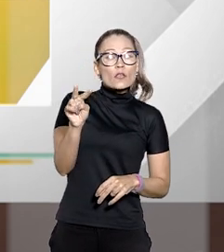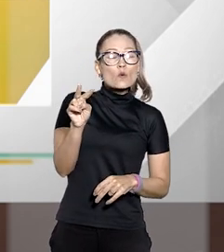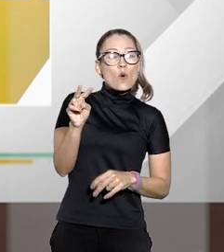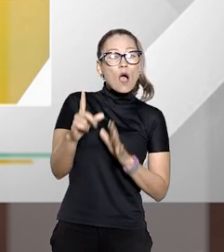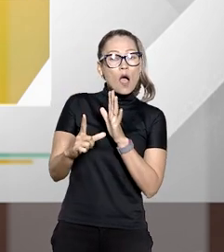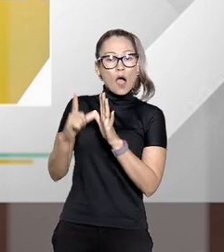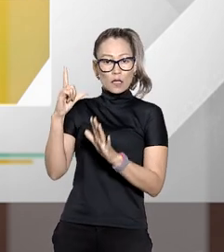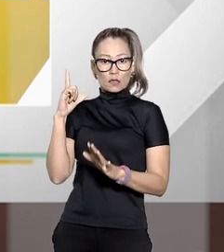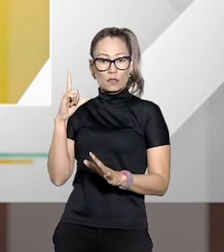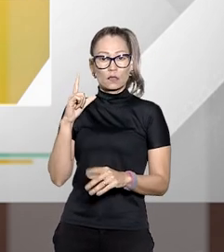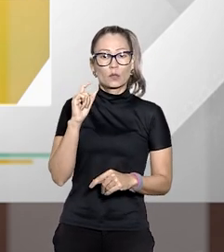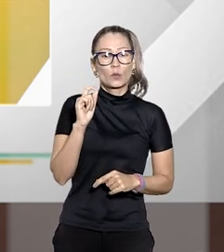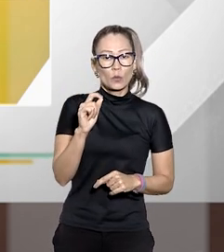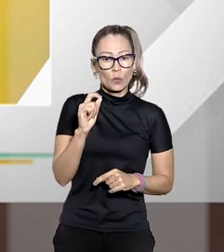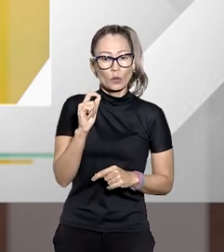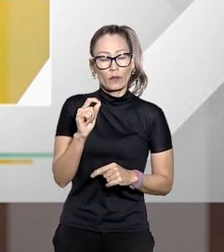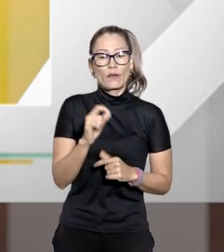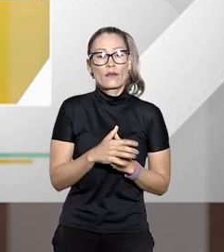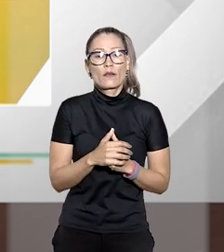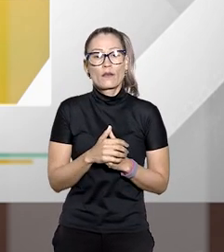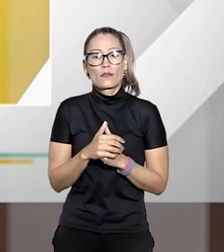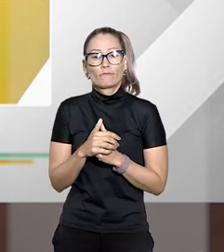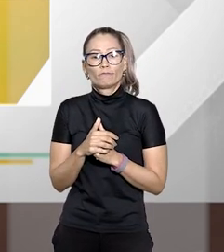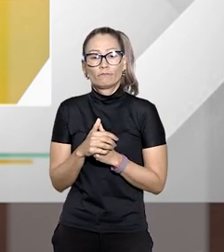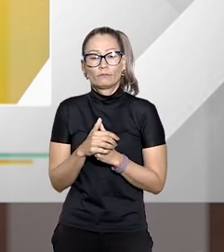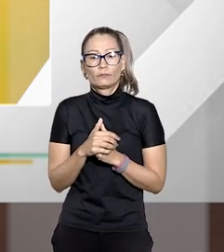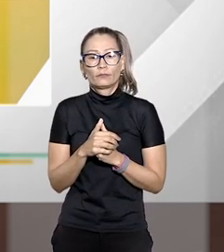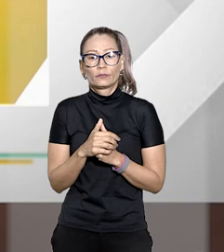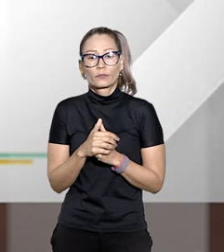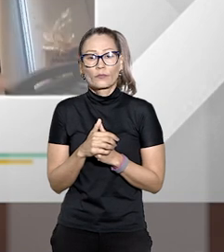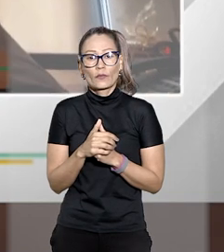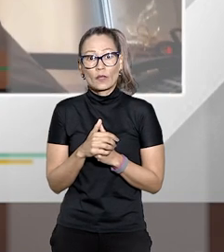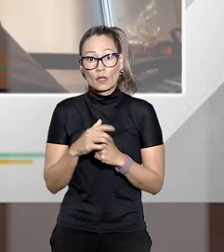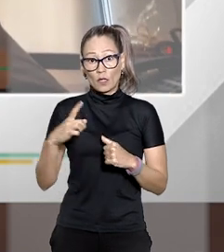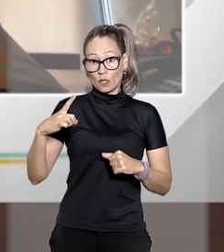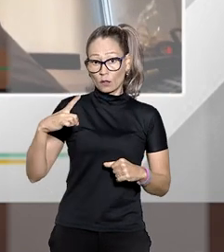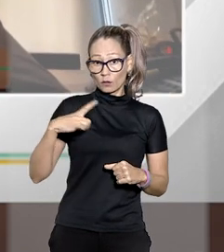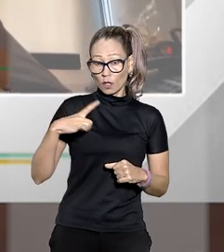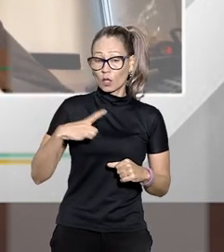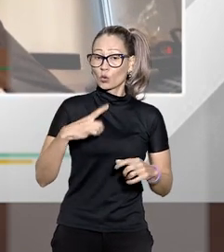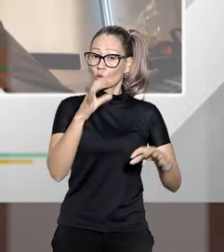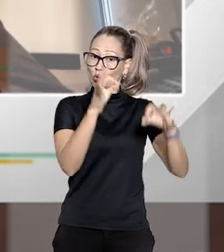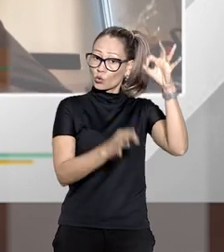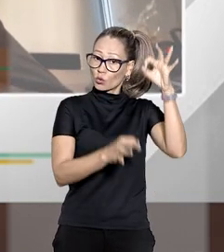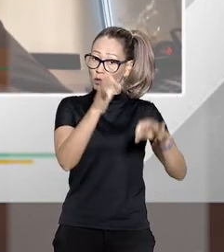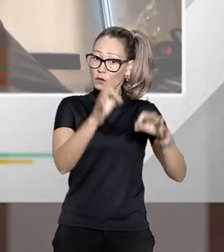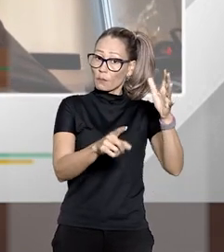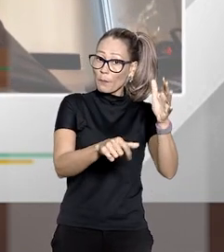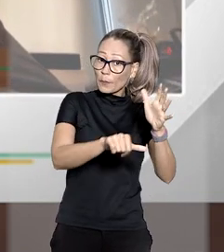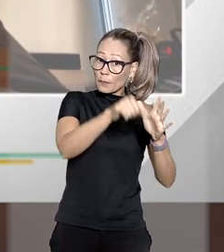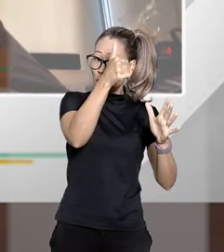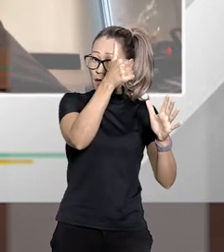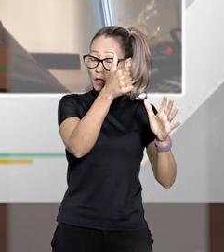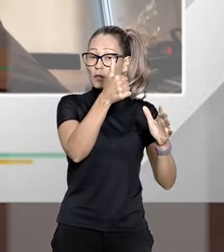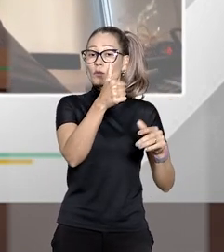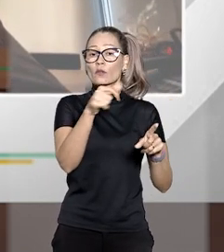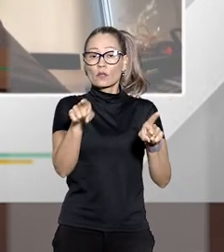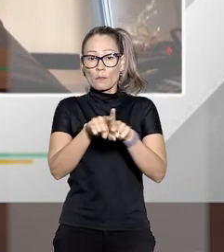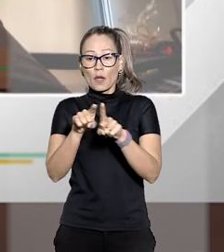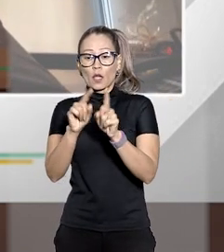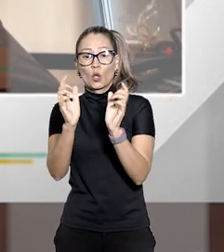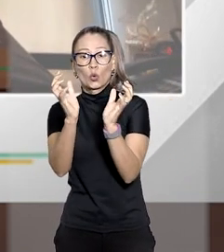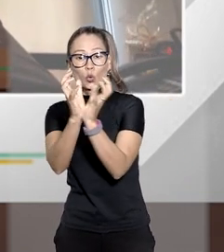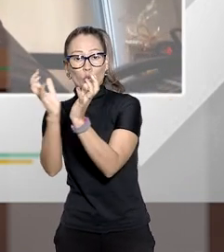que se chama um sistema de completude em que eu tenho os juízes de primeiro grau e turma